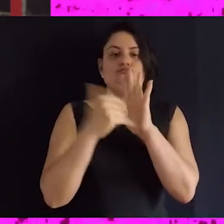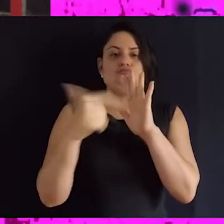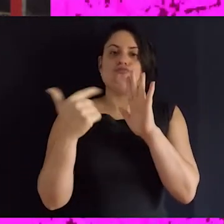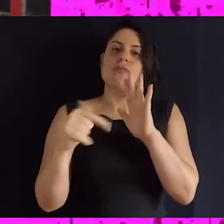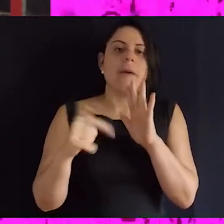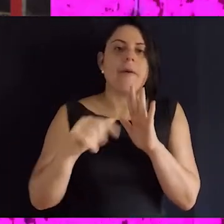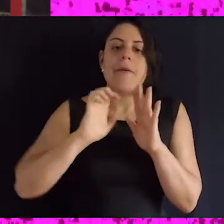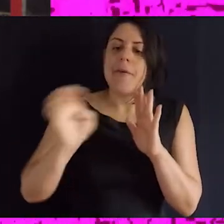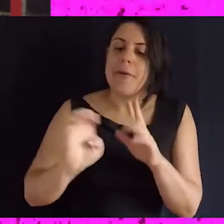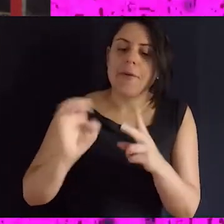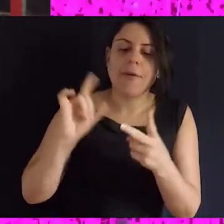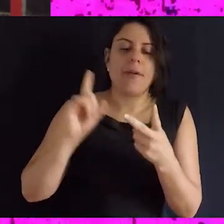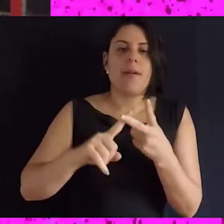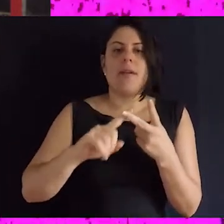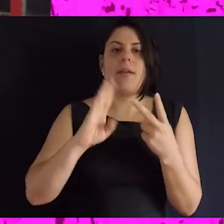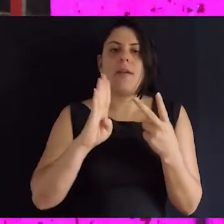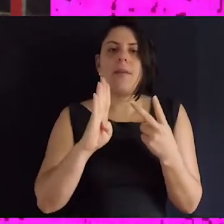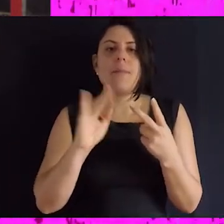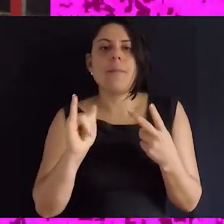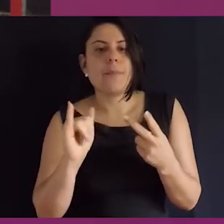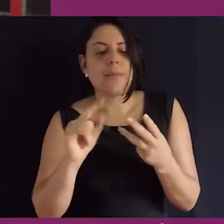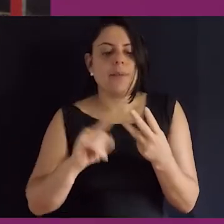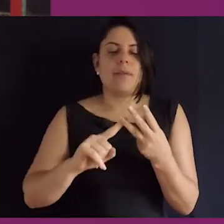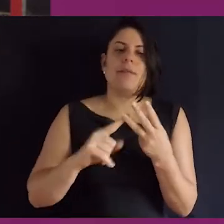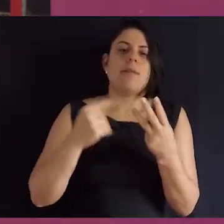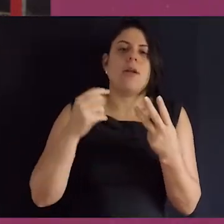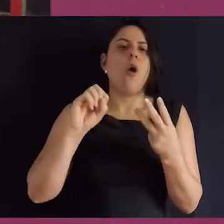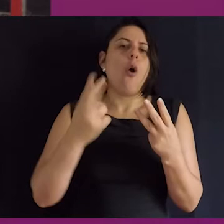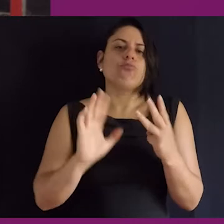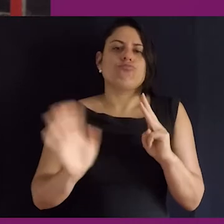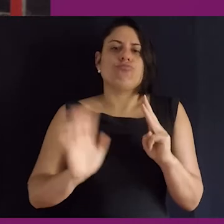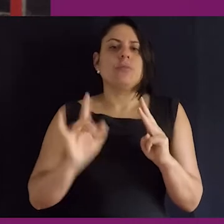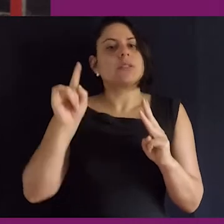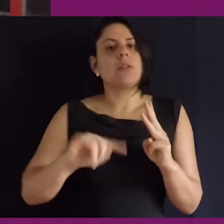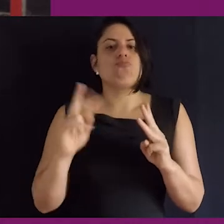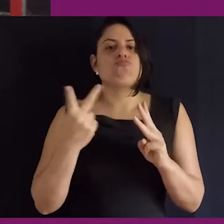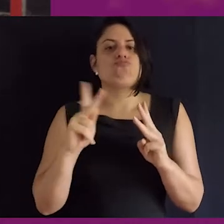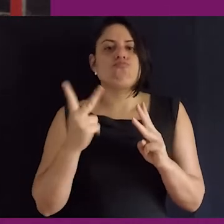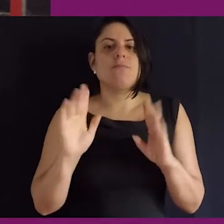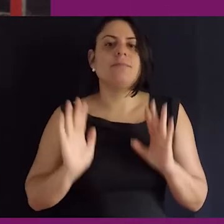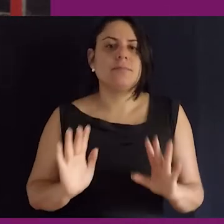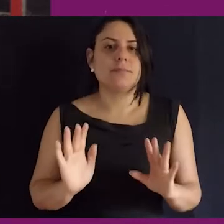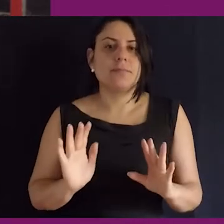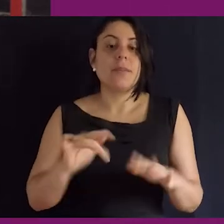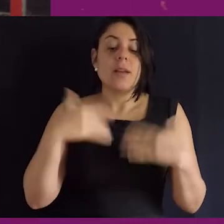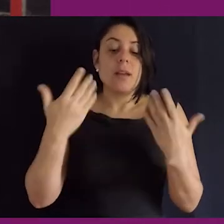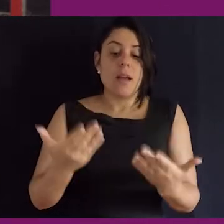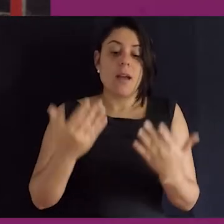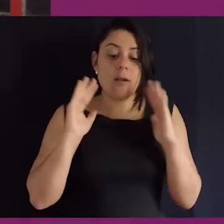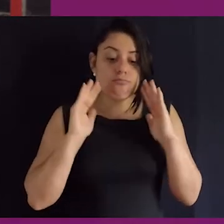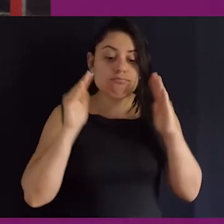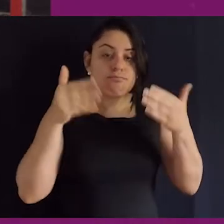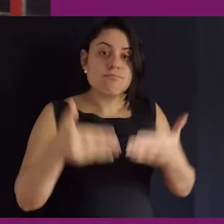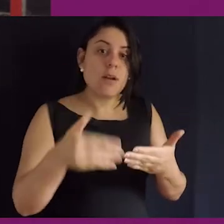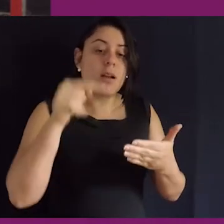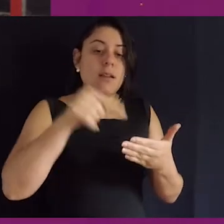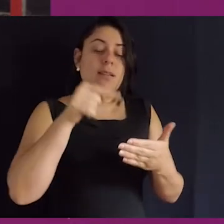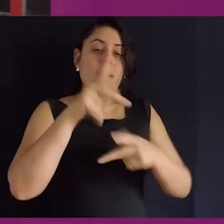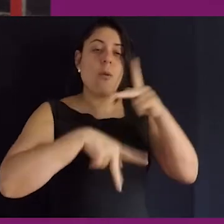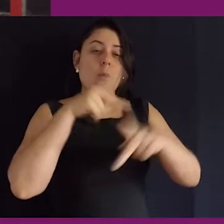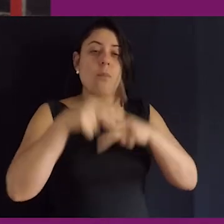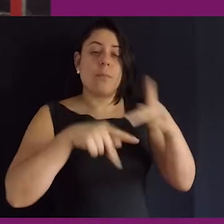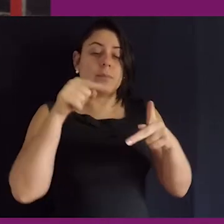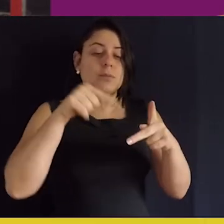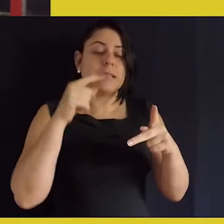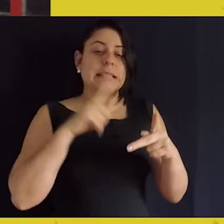não necessariamente se identificam como gays, como bissexuais ou como qualquer outra coisa, né? Normalmente se identificam como héteros. Inclusive,